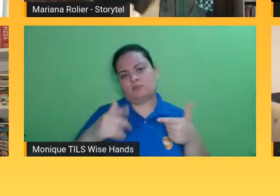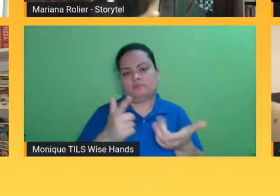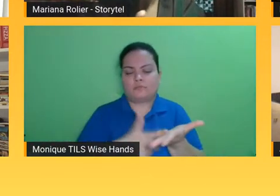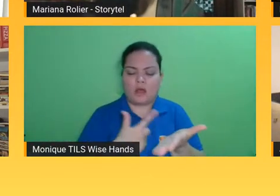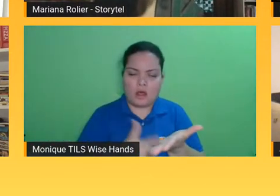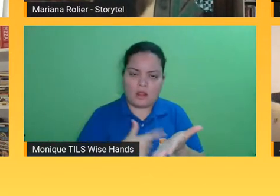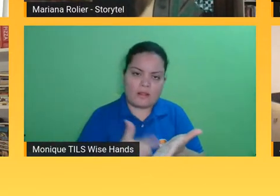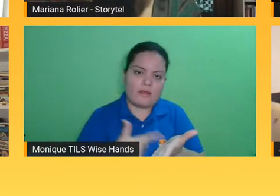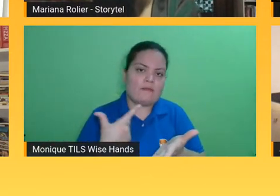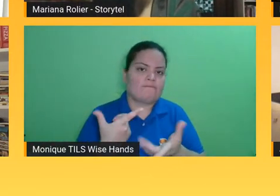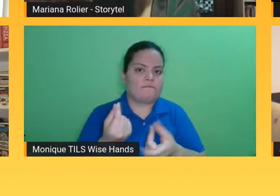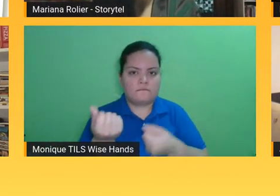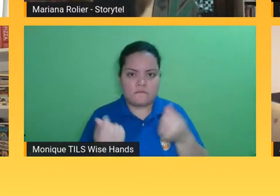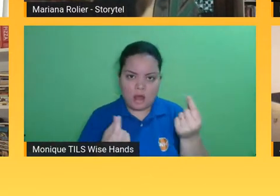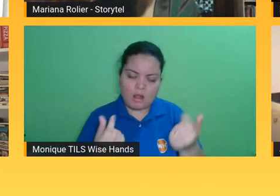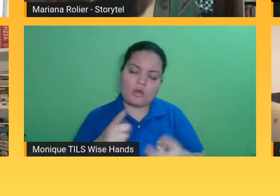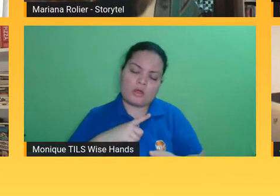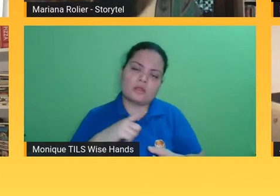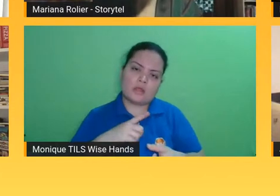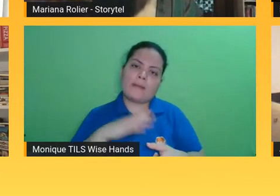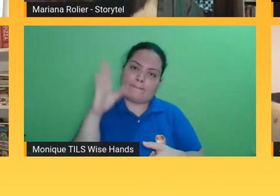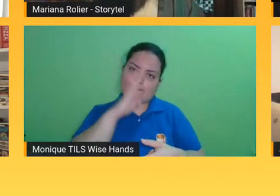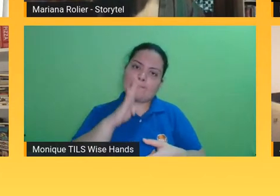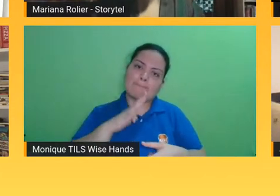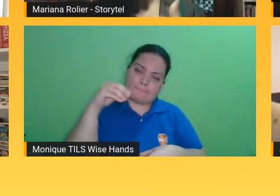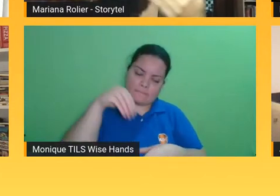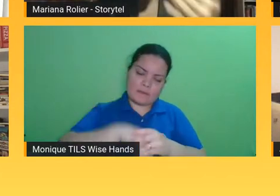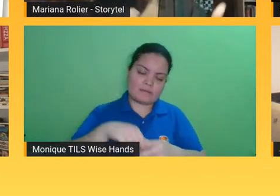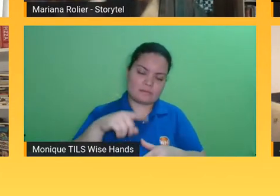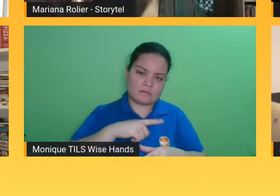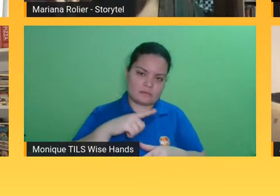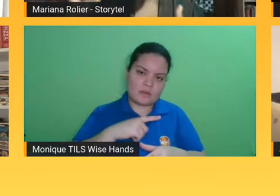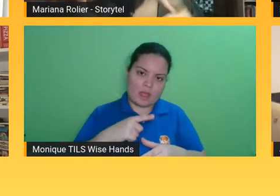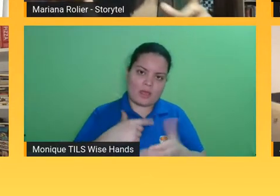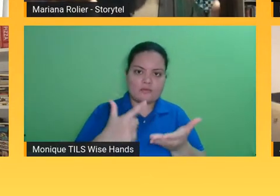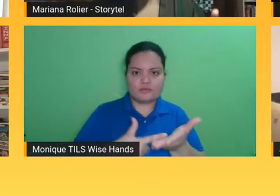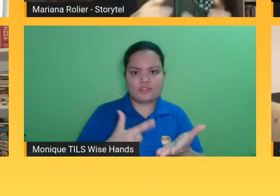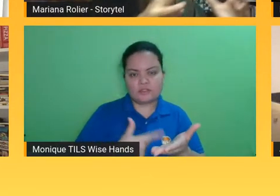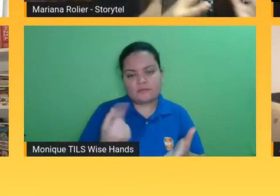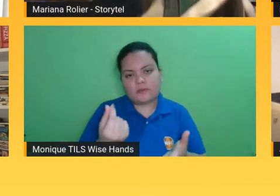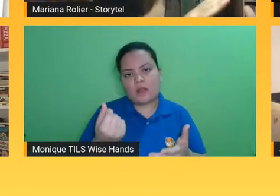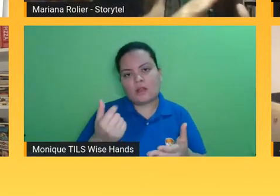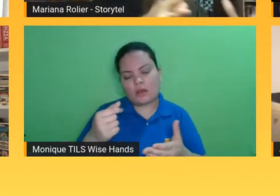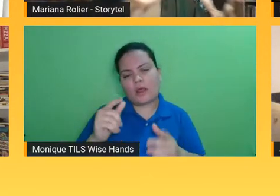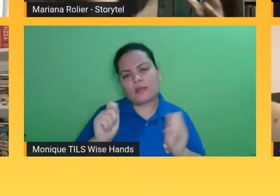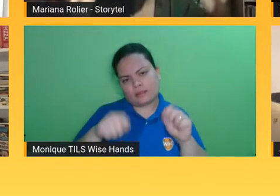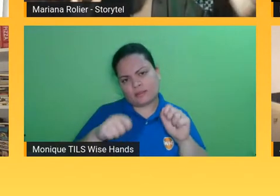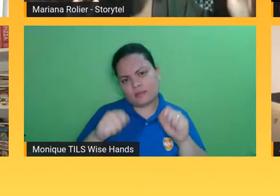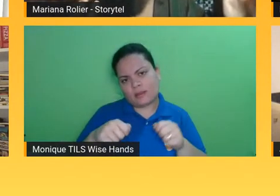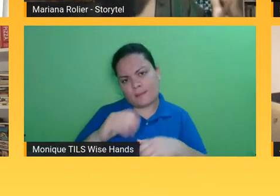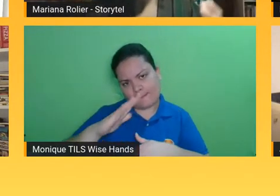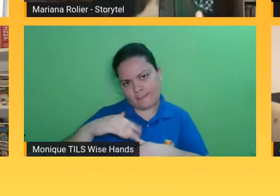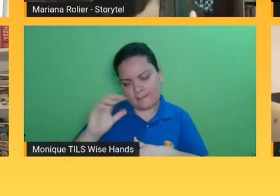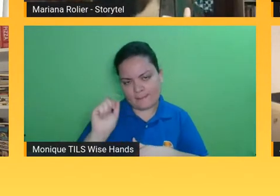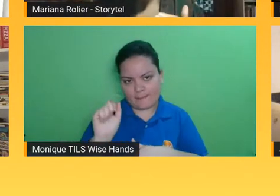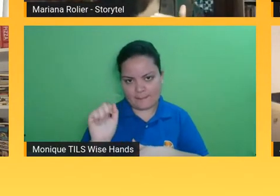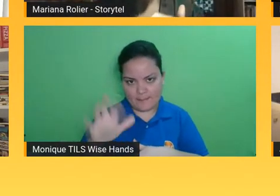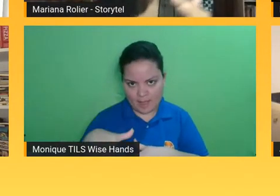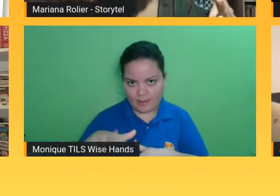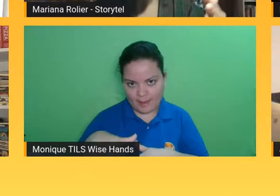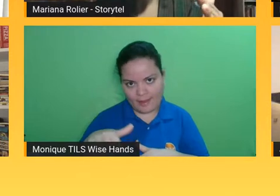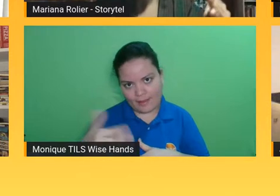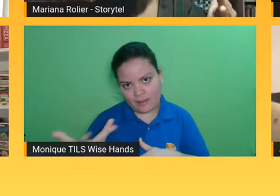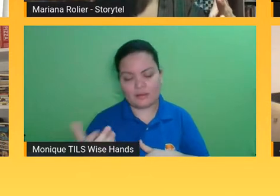a gente ainda tem esse acesso para as classes mais baixas de livro mas eu acho que também tem essa coisa de boxe edição especial brinde